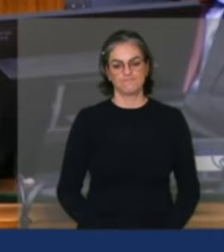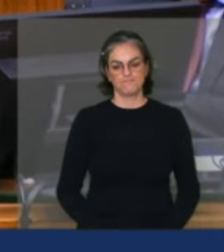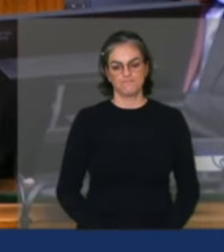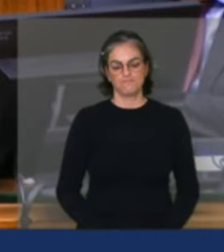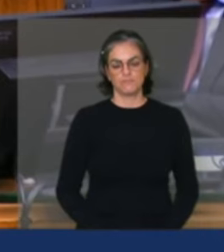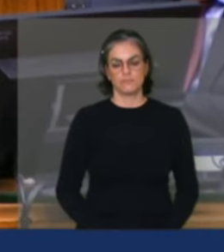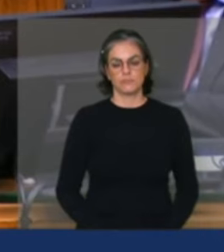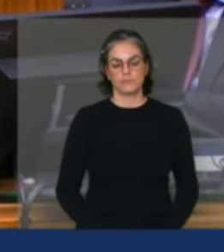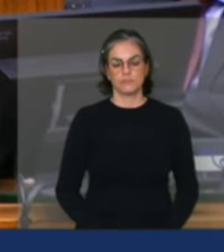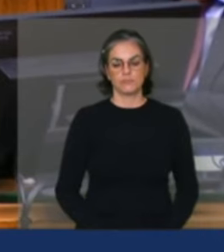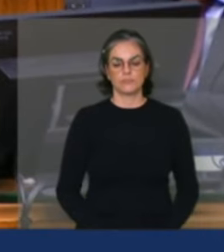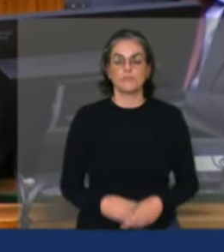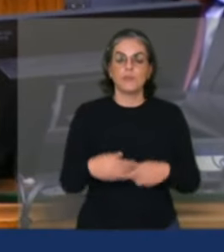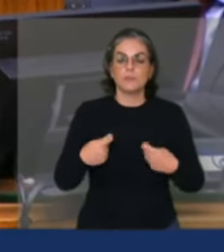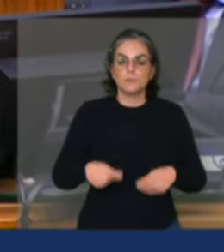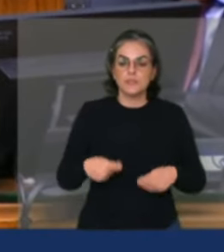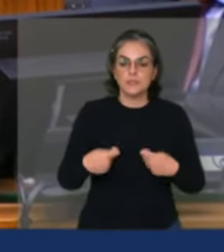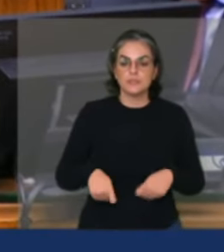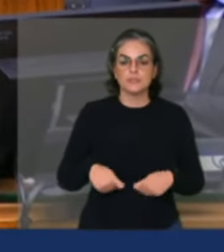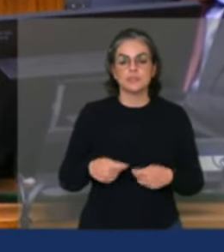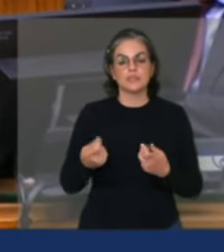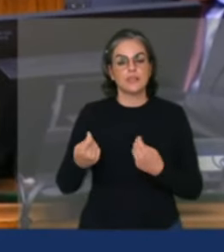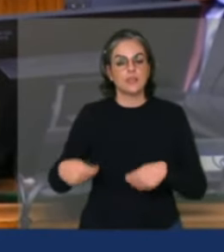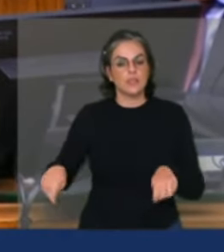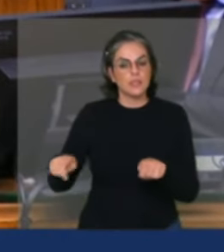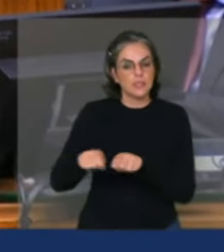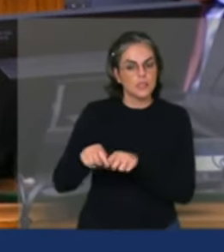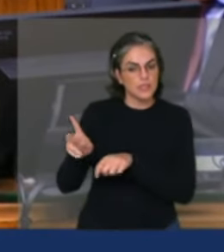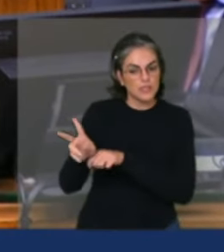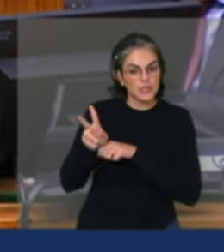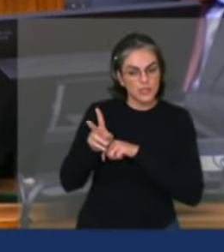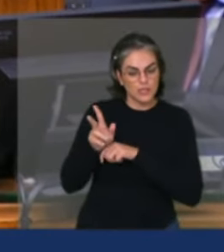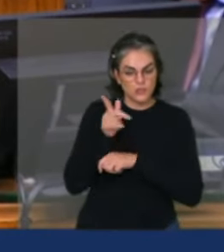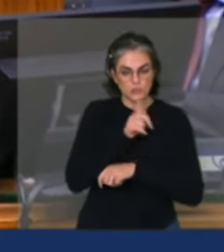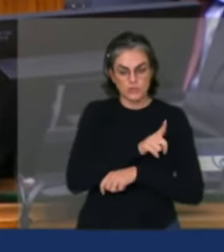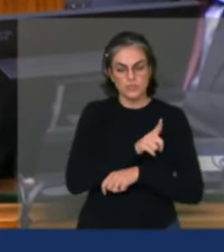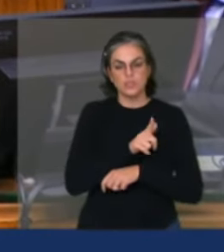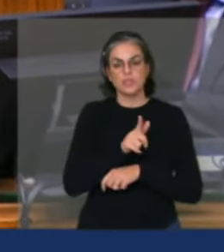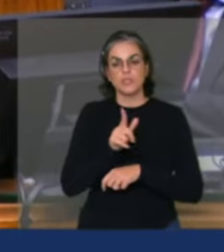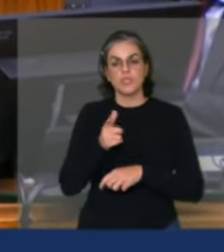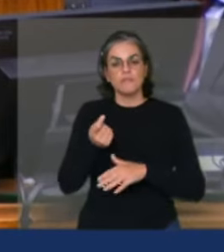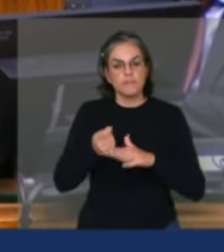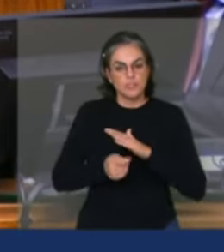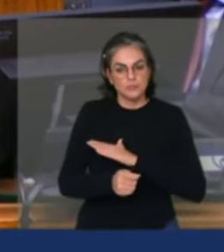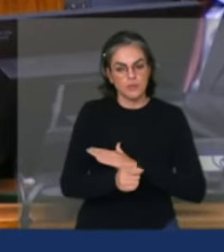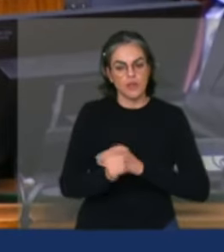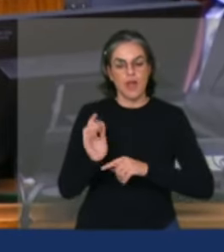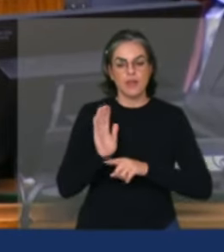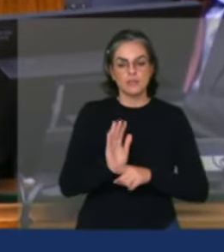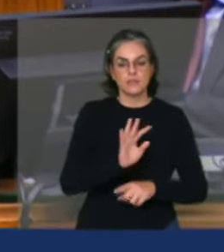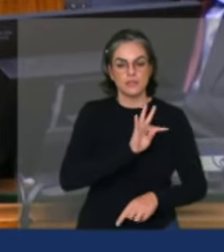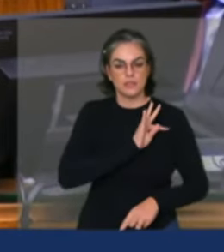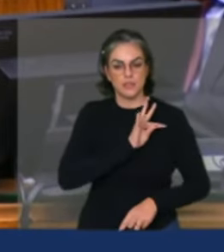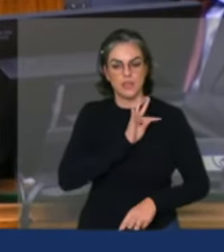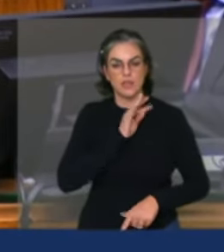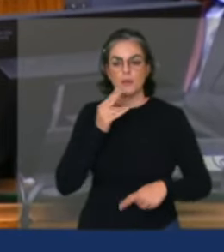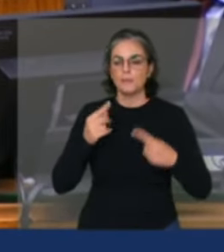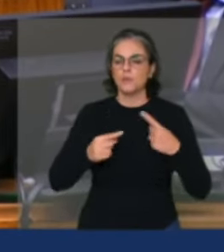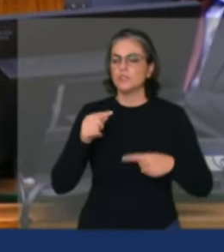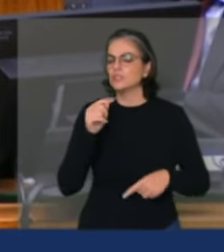não só de crédito nós precisamos de investimento nós precisamos de assistência técnica política pública como tudo